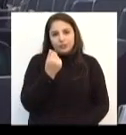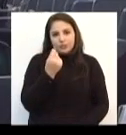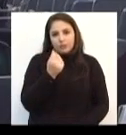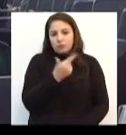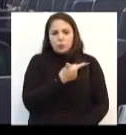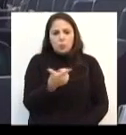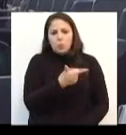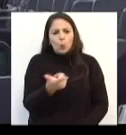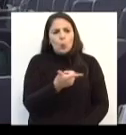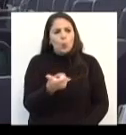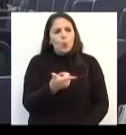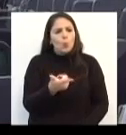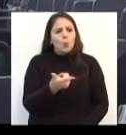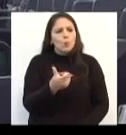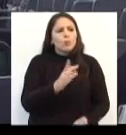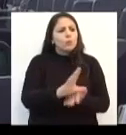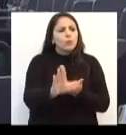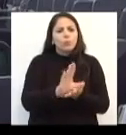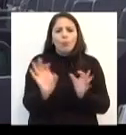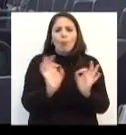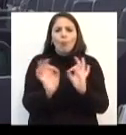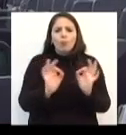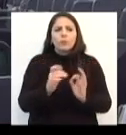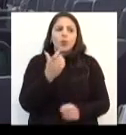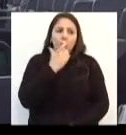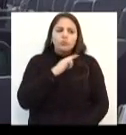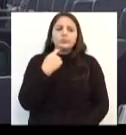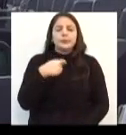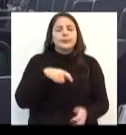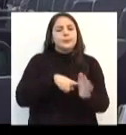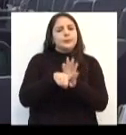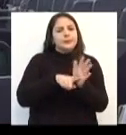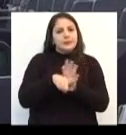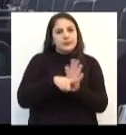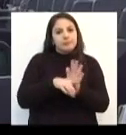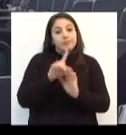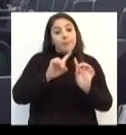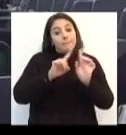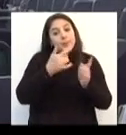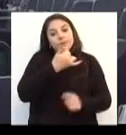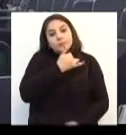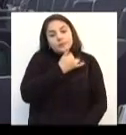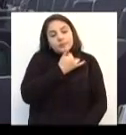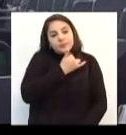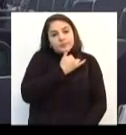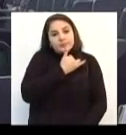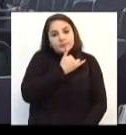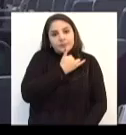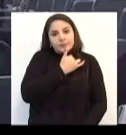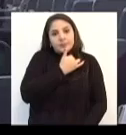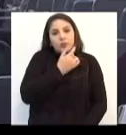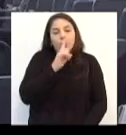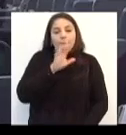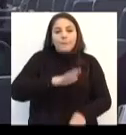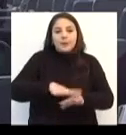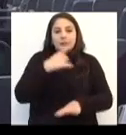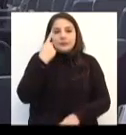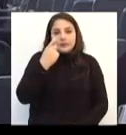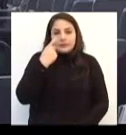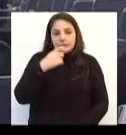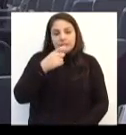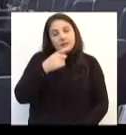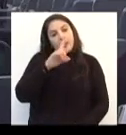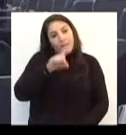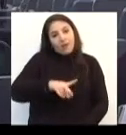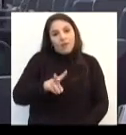não aparece à origem, então deveria de ser investigado. Mas, infelizmente, os interesses falaram mais